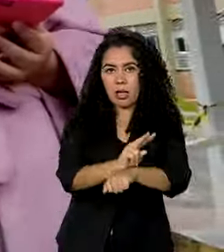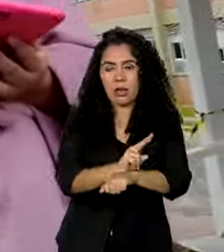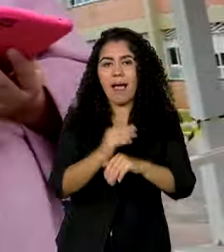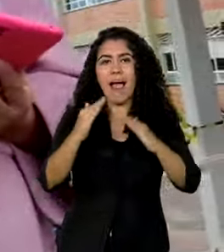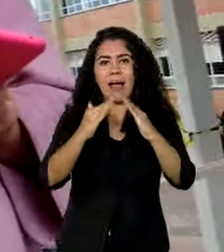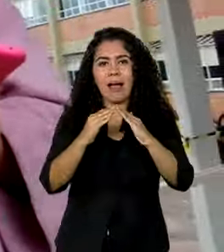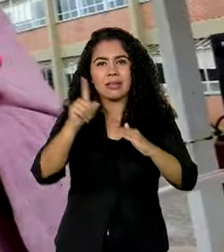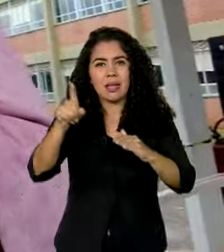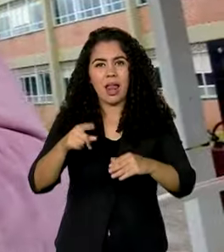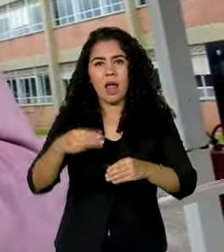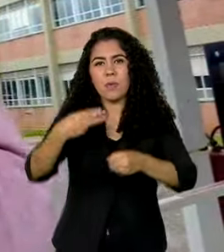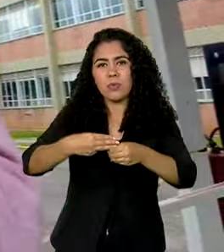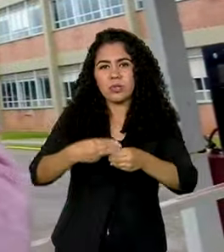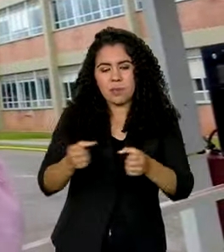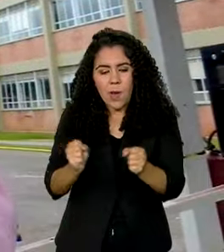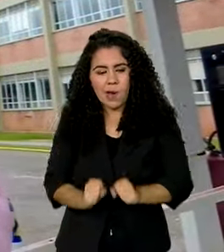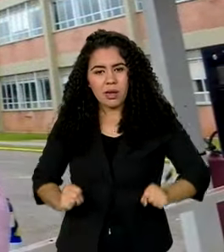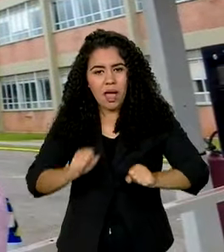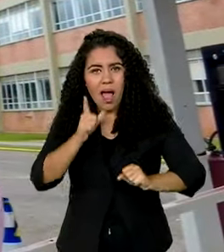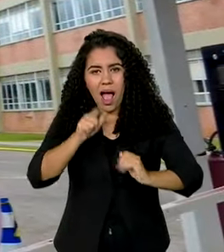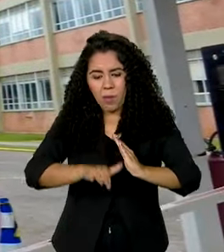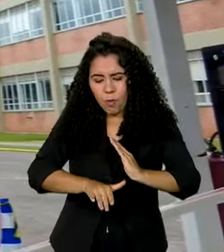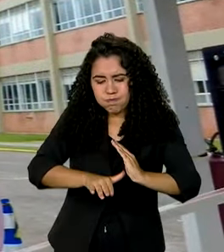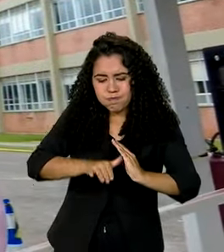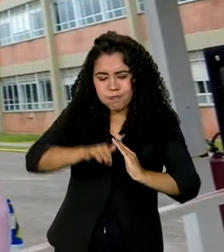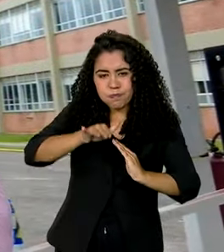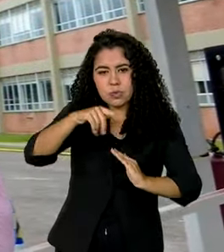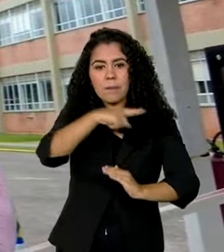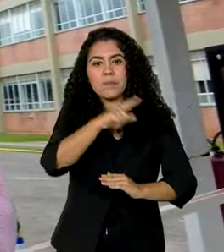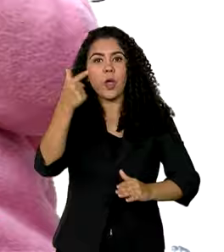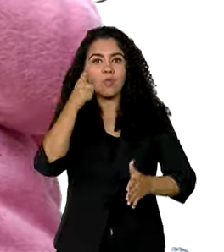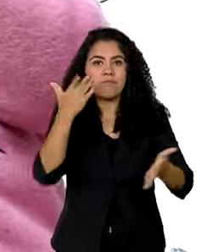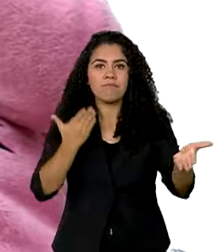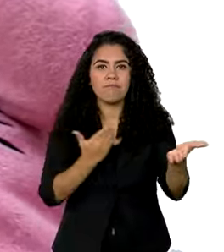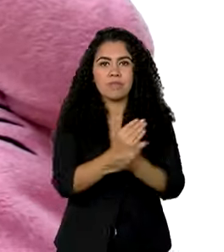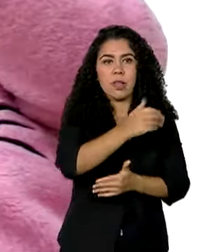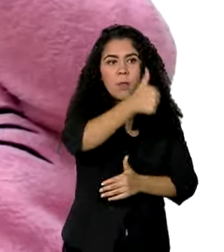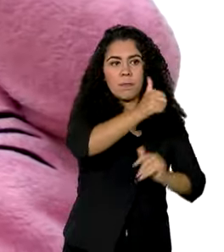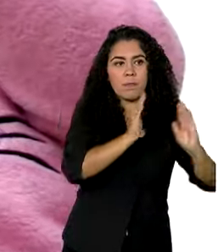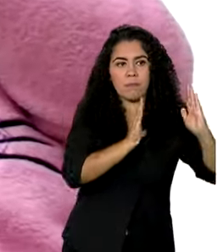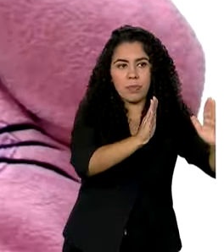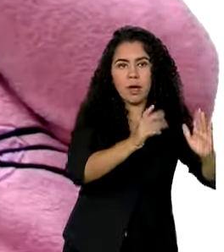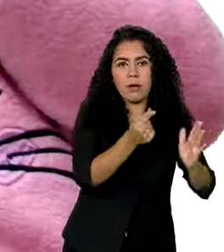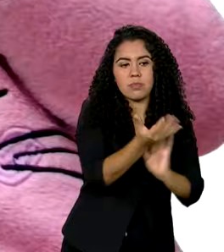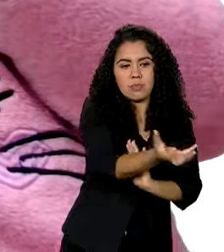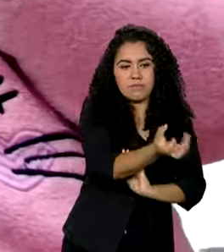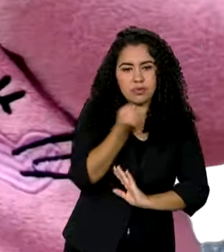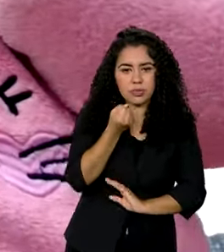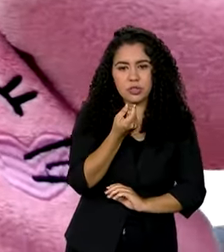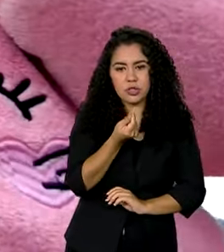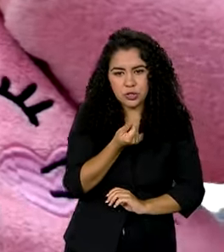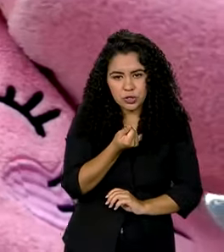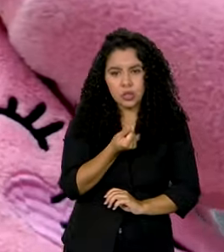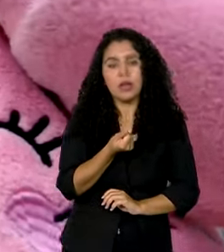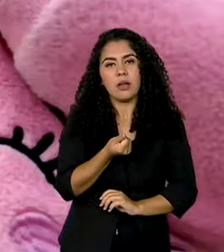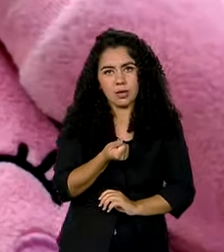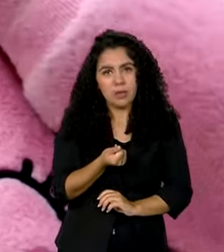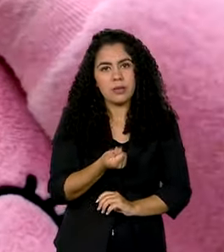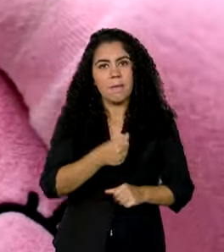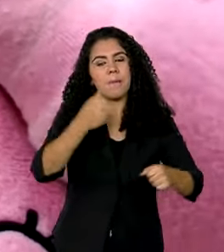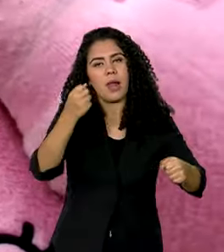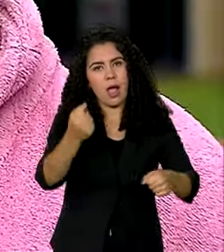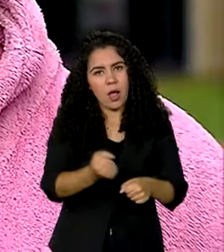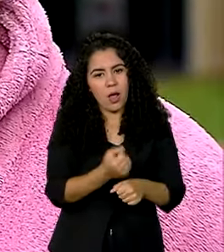ficou debaixo d'água. Jéssica foi contemplada no primeiro lote do auxílio-reconstrução. Uma ajuda para